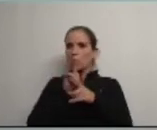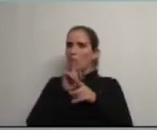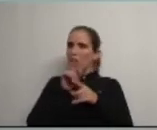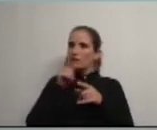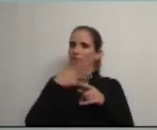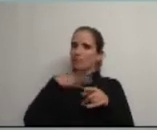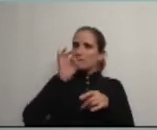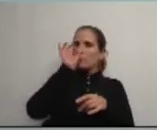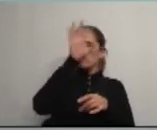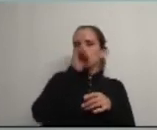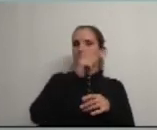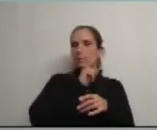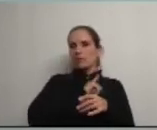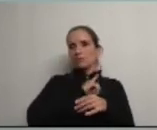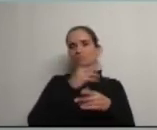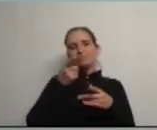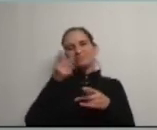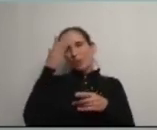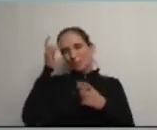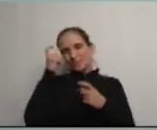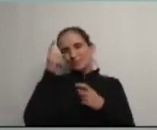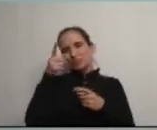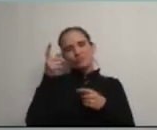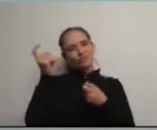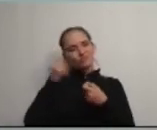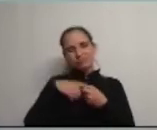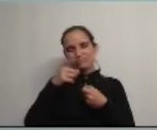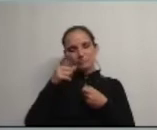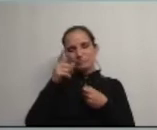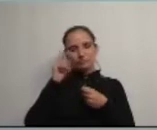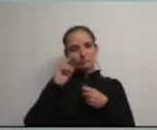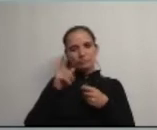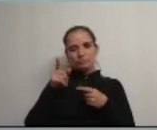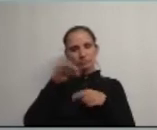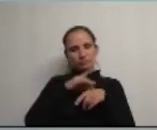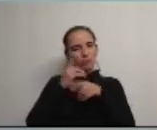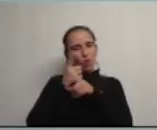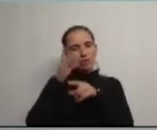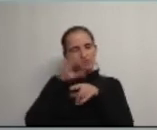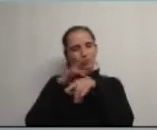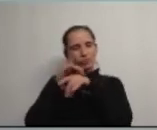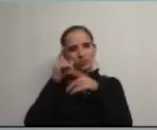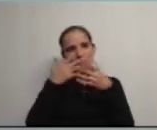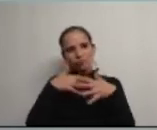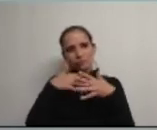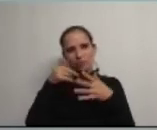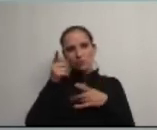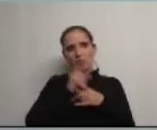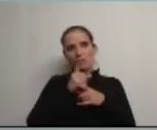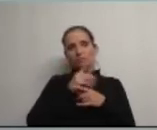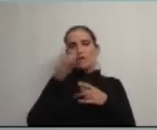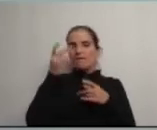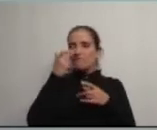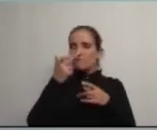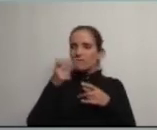para entregar aos privados e portanto eu penso que a municipalização é um dos caminhos estruturalmente pensados pelo governo para descredibilizar ainda